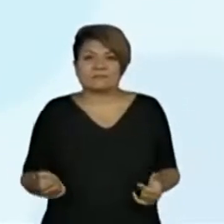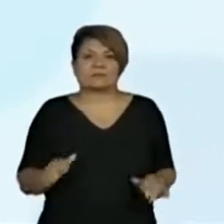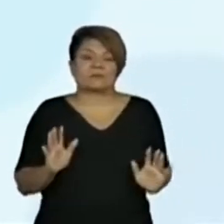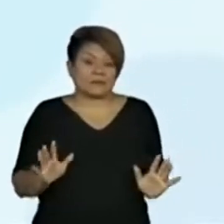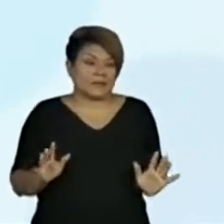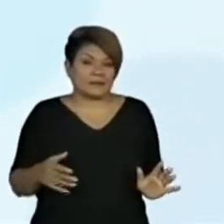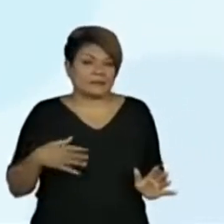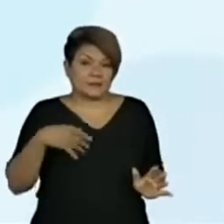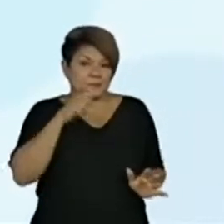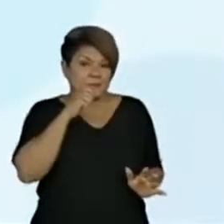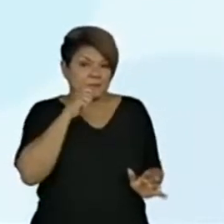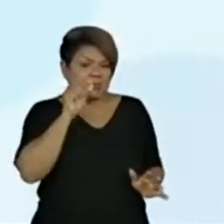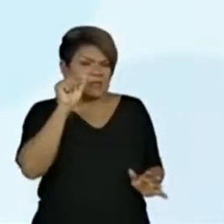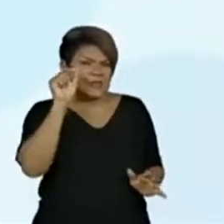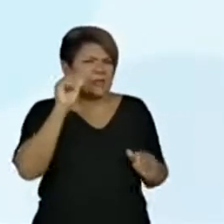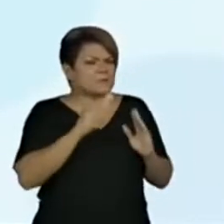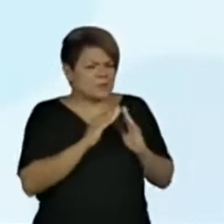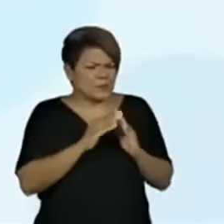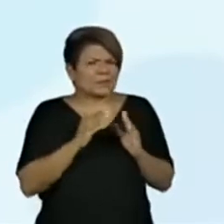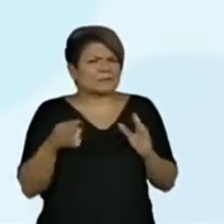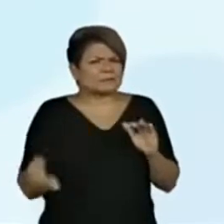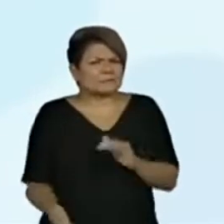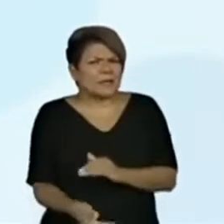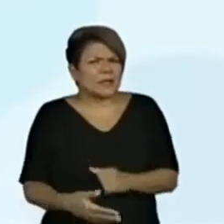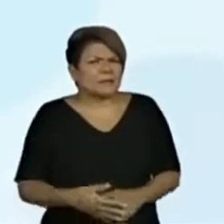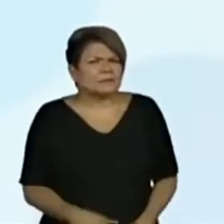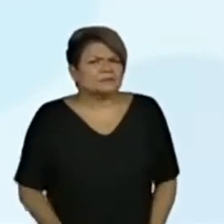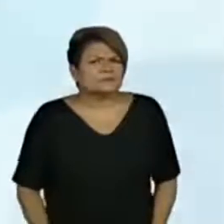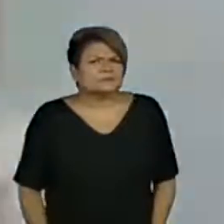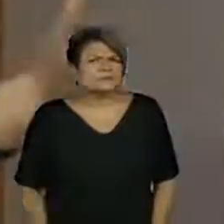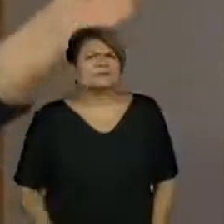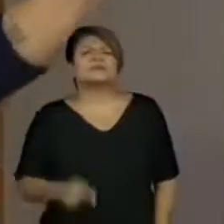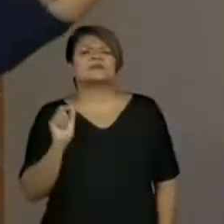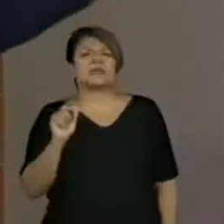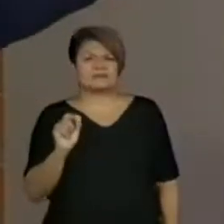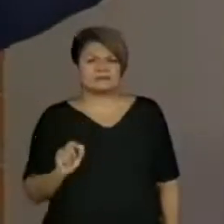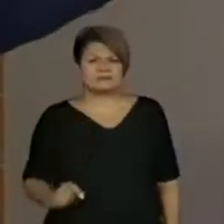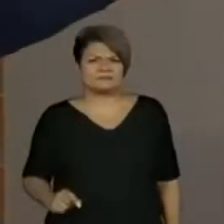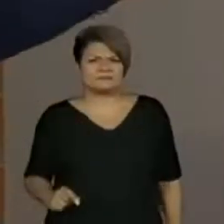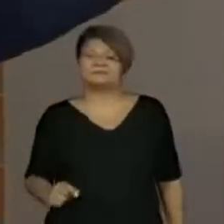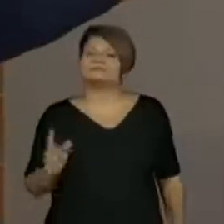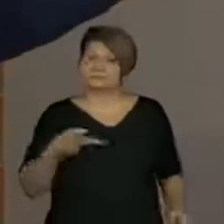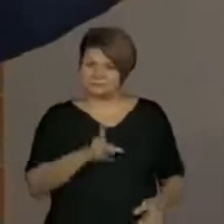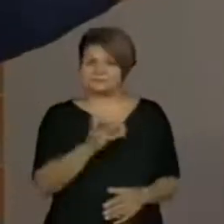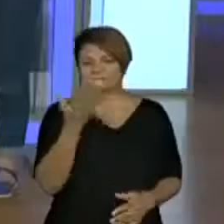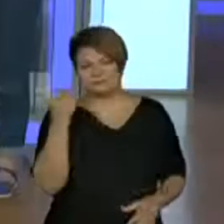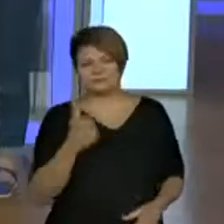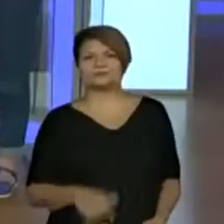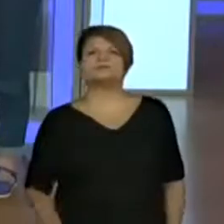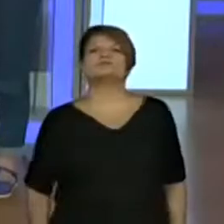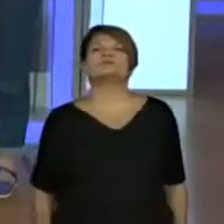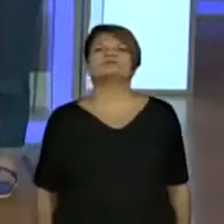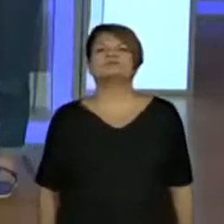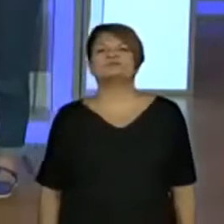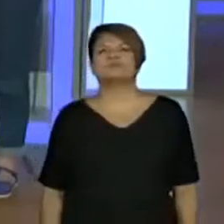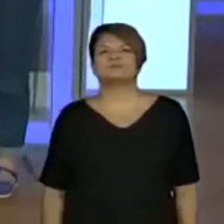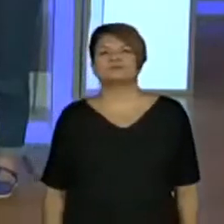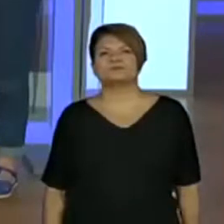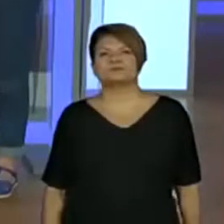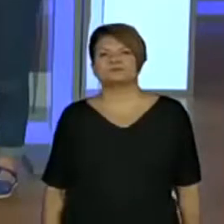Que está ali. Quem será? Será que esse lago tem alguma coisa? A história é dentro? Vamos continuar. Vamos virar a nossa página.